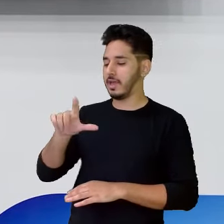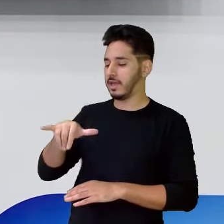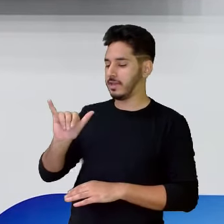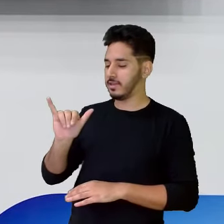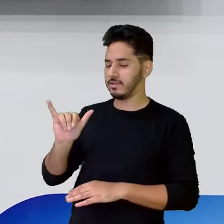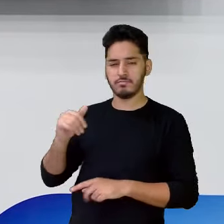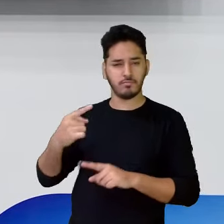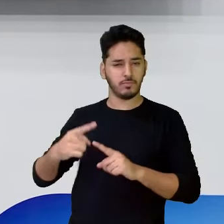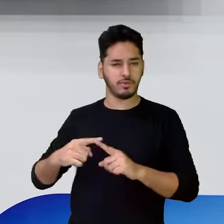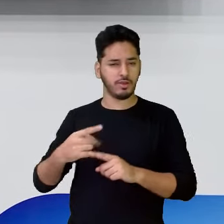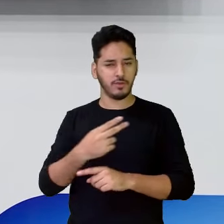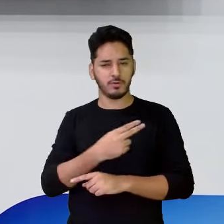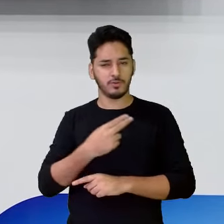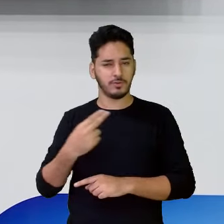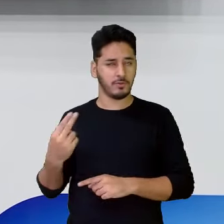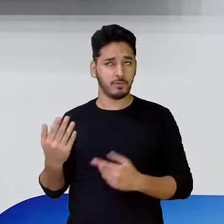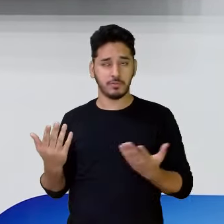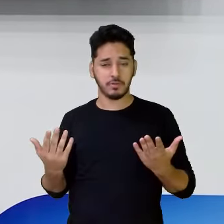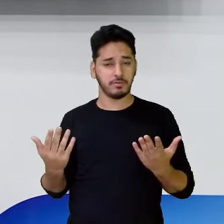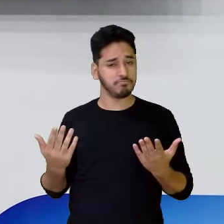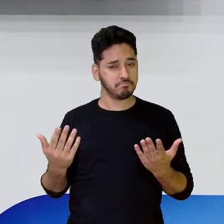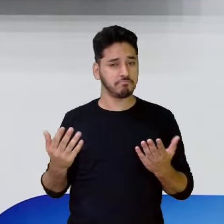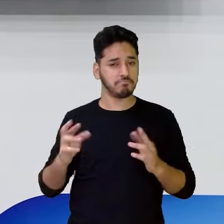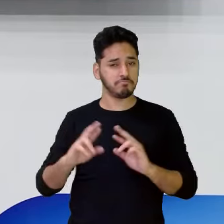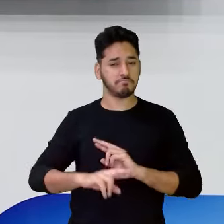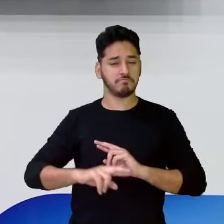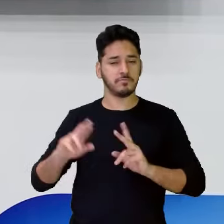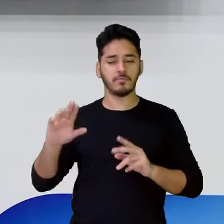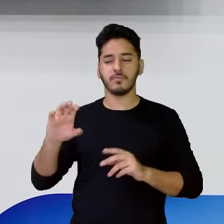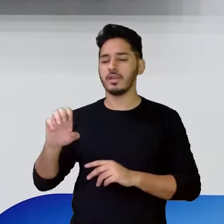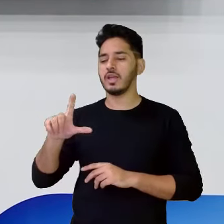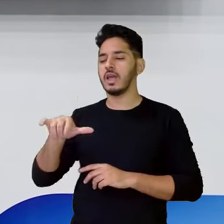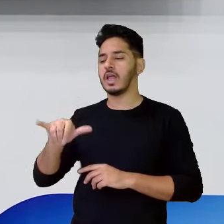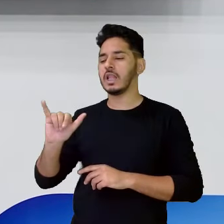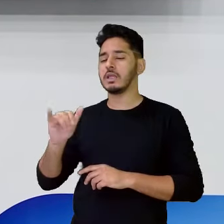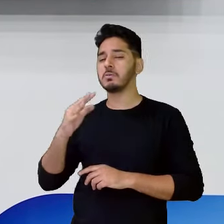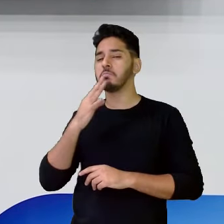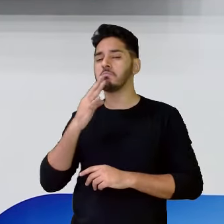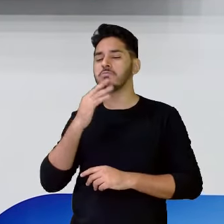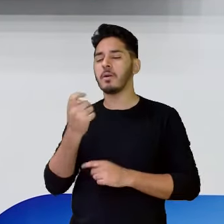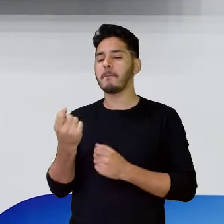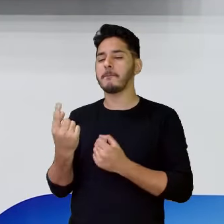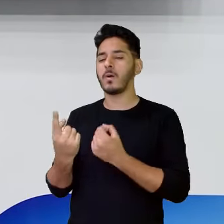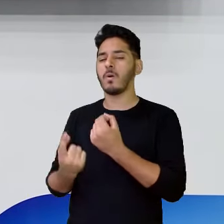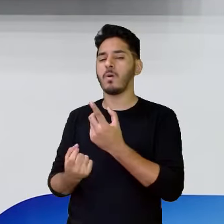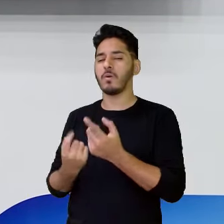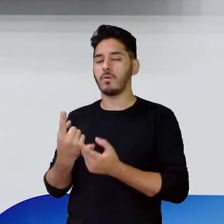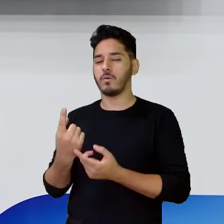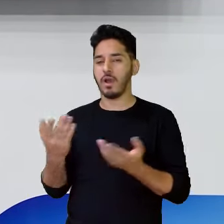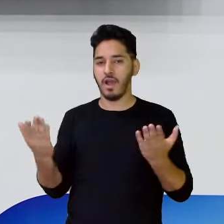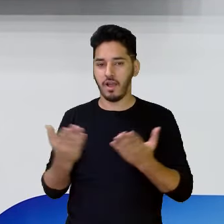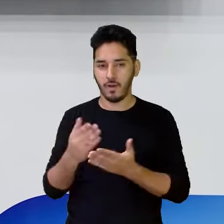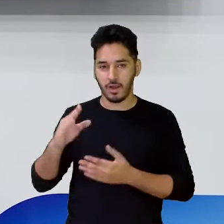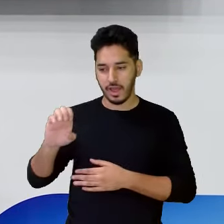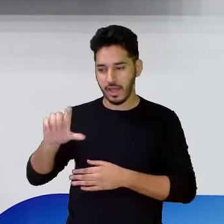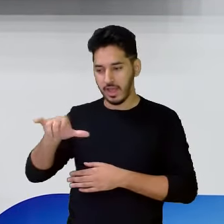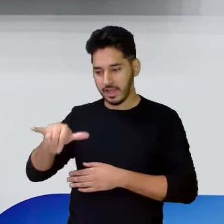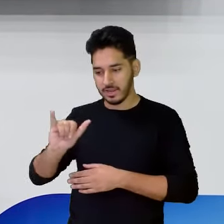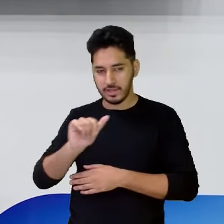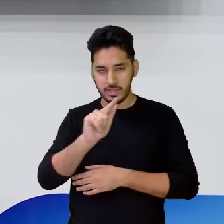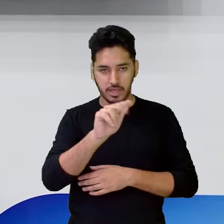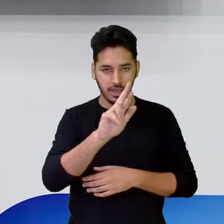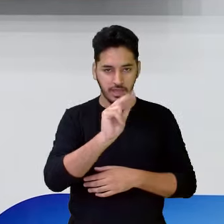Pois é um nome bem comum. É Lee, eu conheço algumas pessoas, mas é Lee Graciele. Eu só